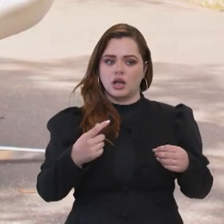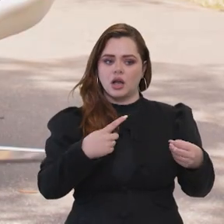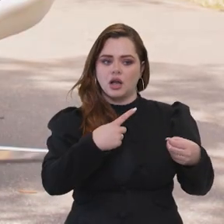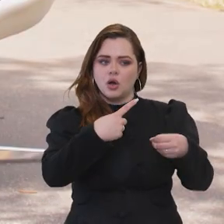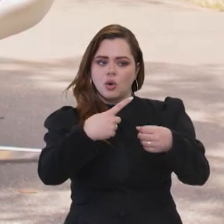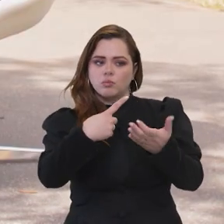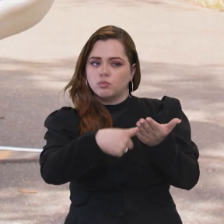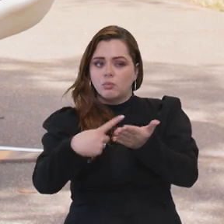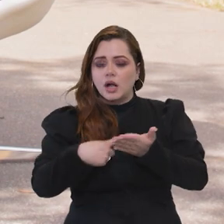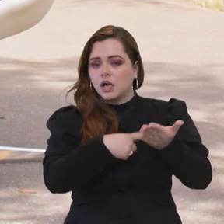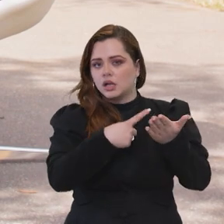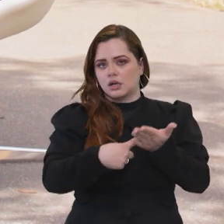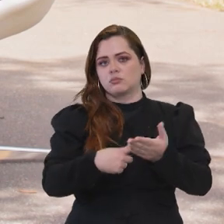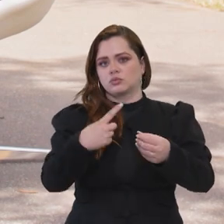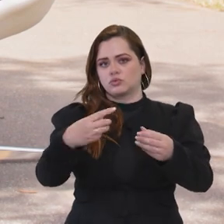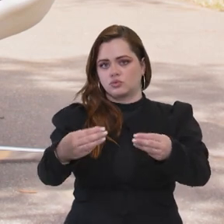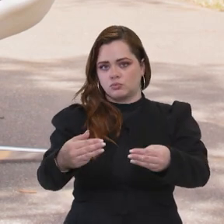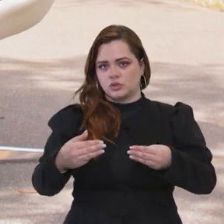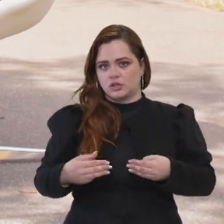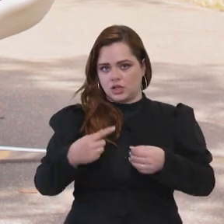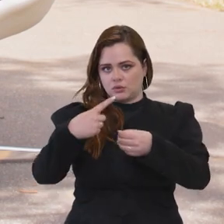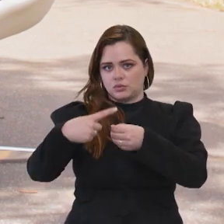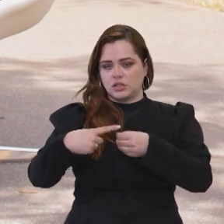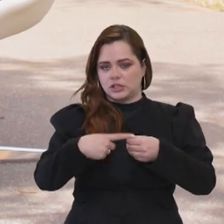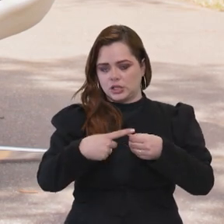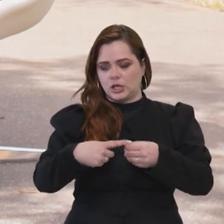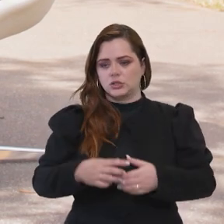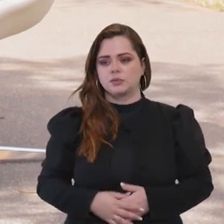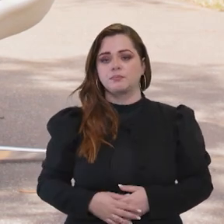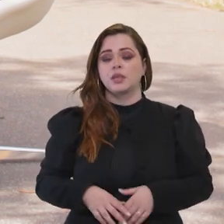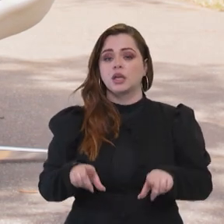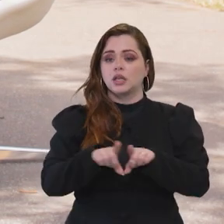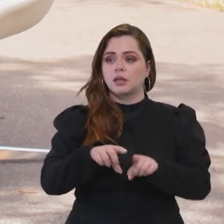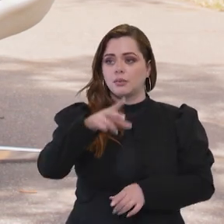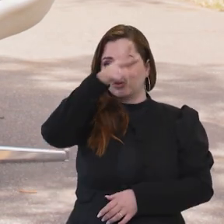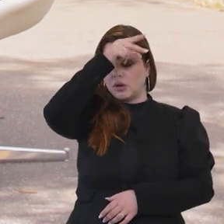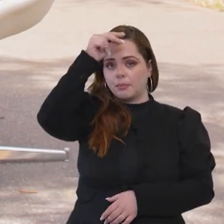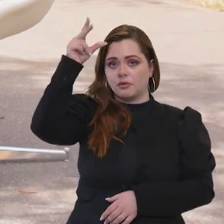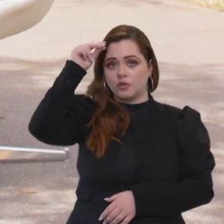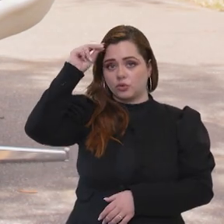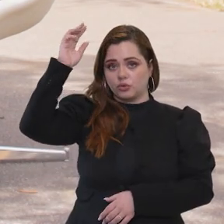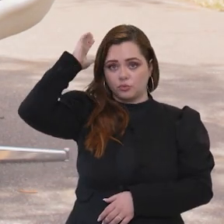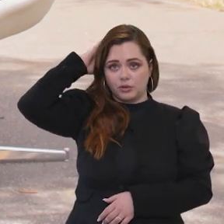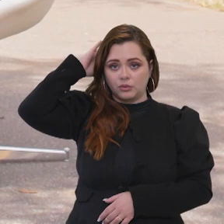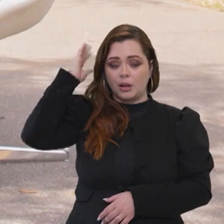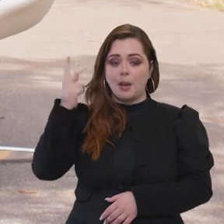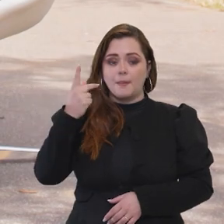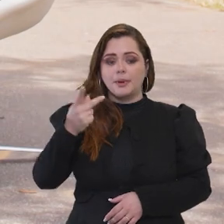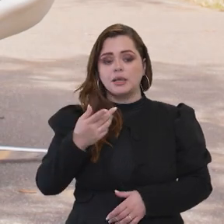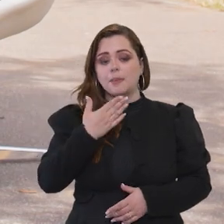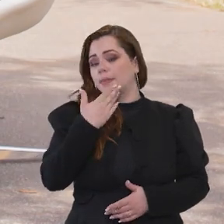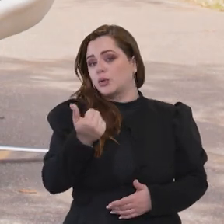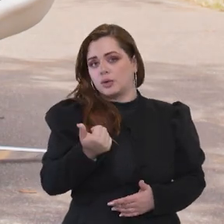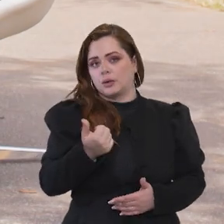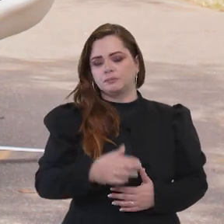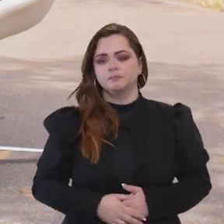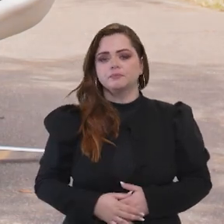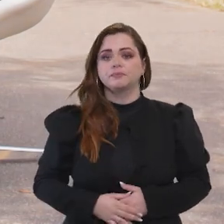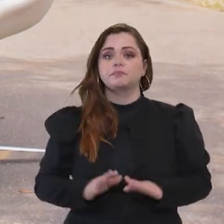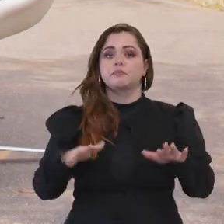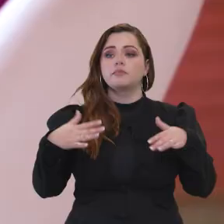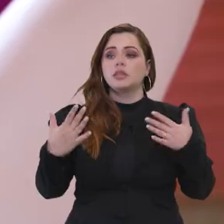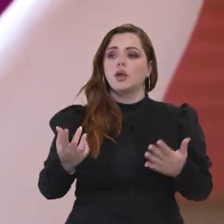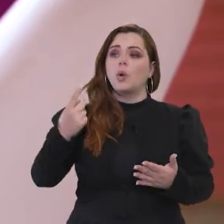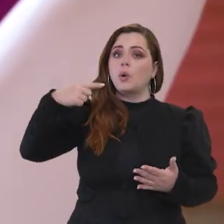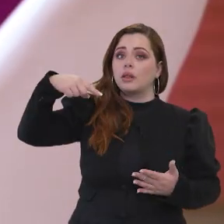Cidades e a Prefeitura de Belém, para que nós possamos gerar a infraestrutura disso. E